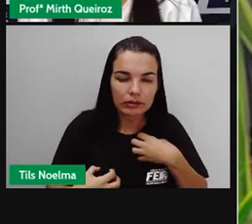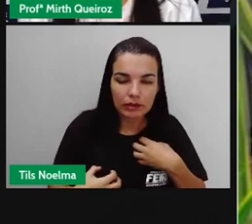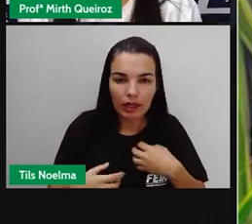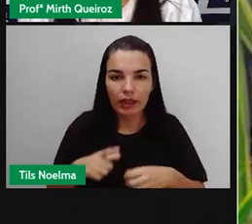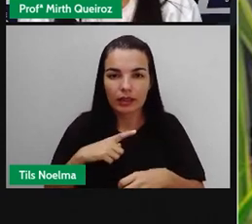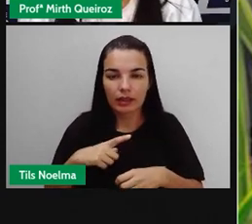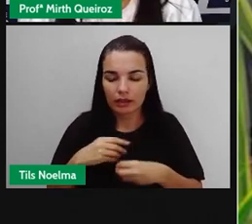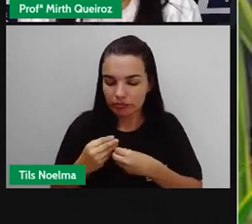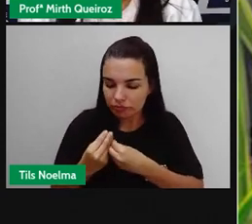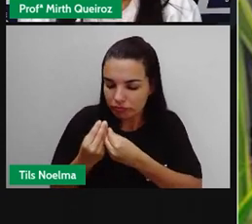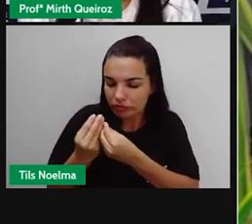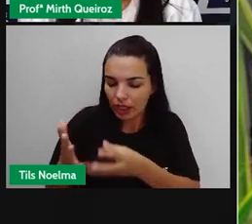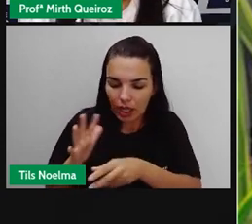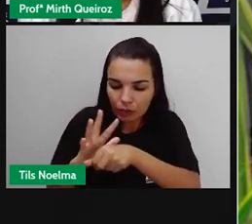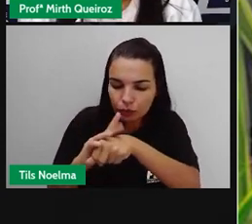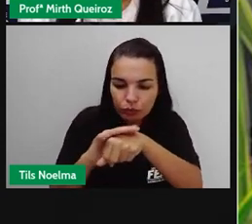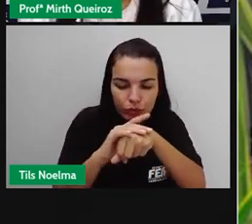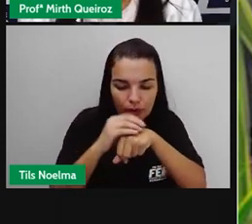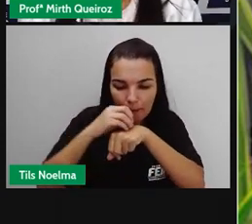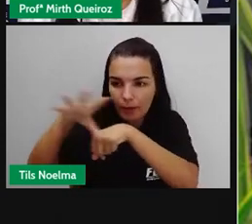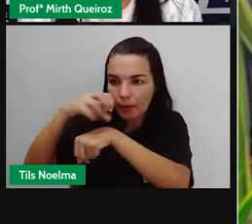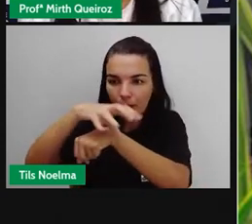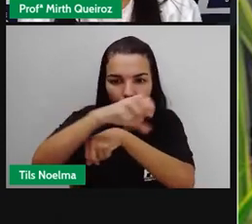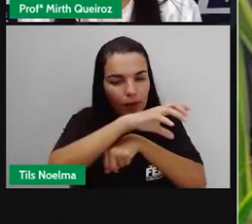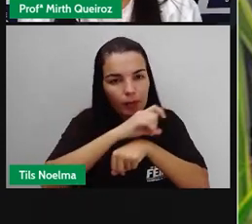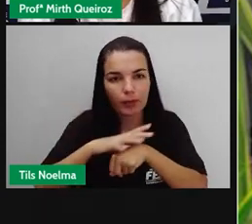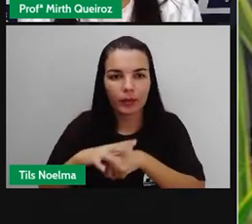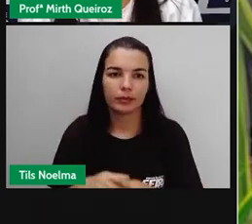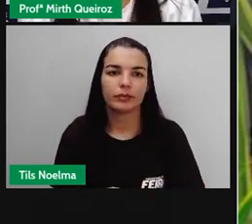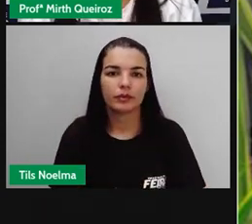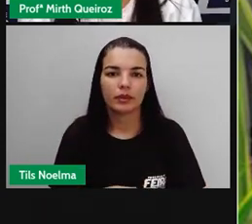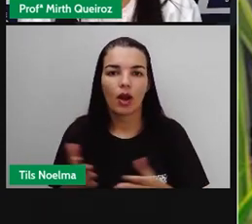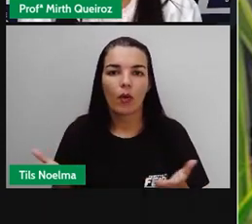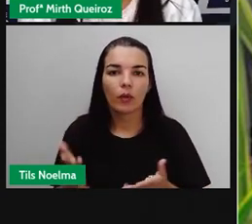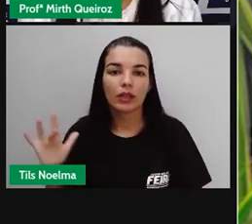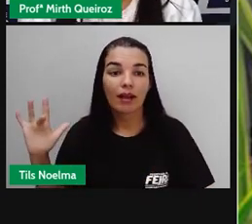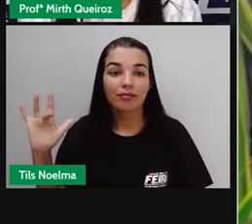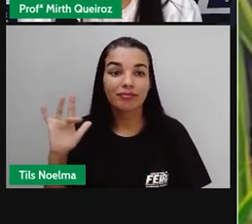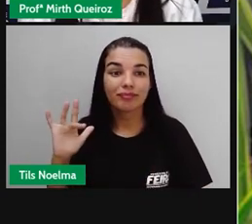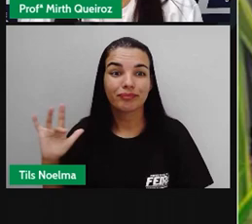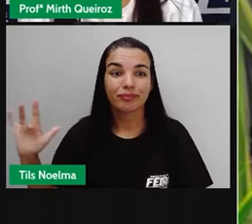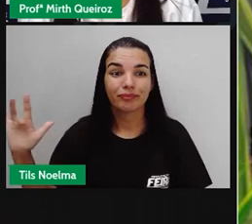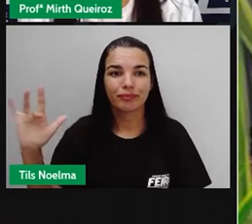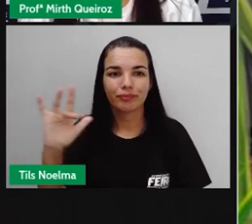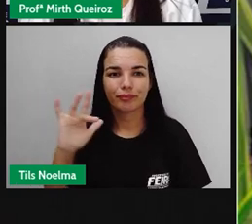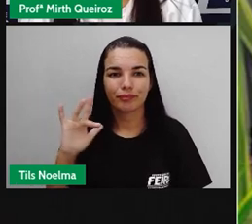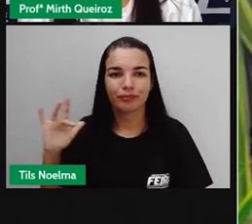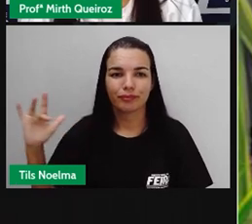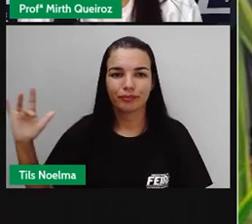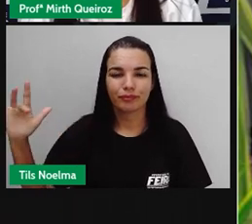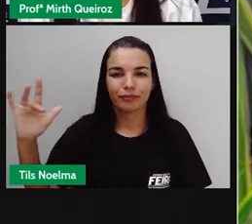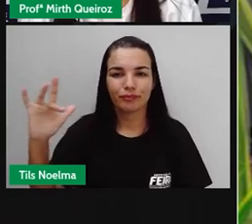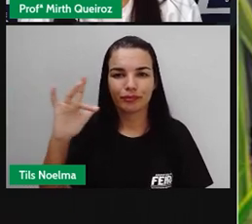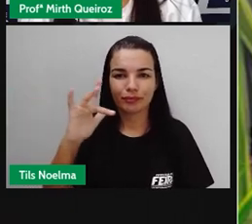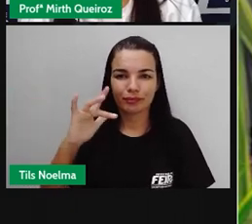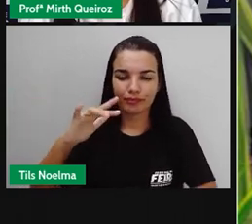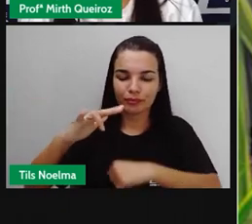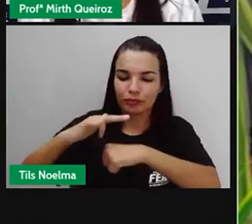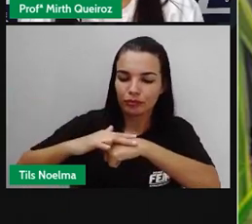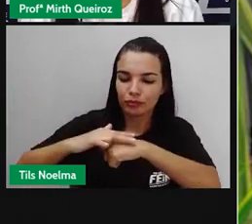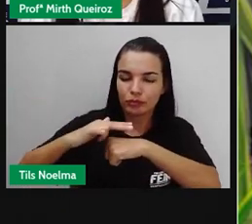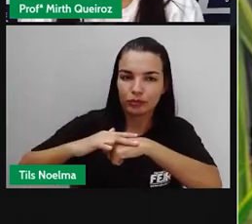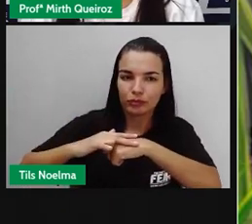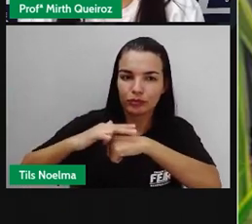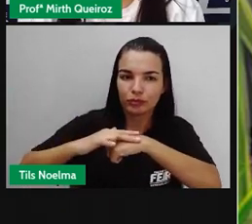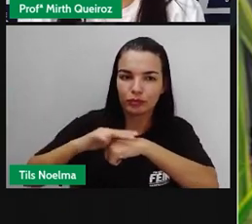doença, que no caso nós vamos trabalhar o mosquito da dengue, né, que é chamado aí cientificamente